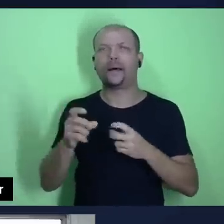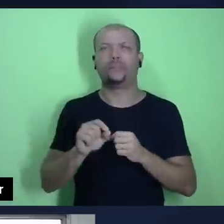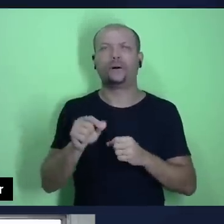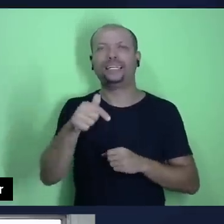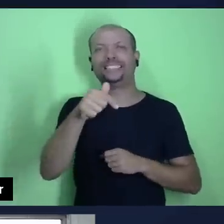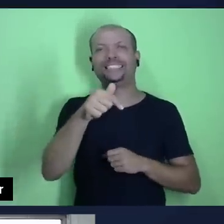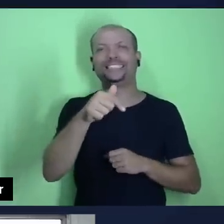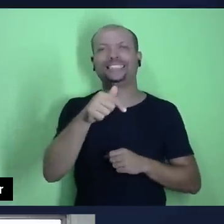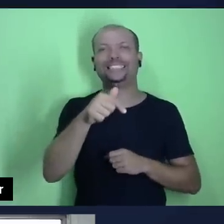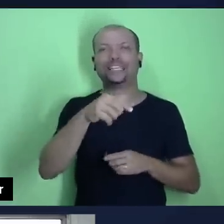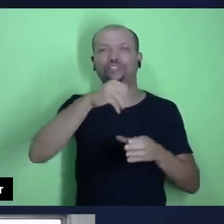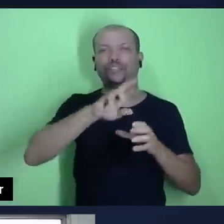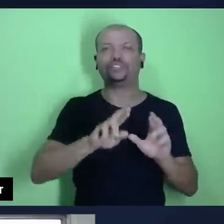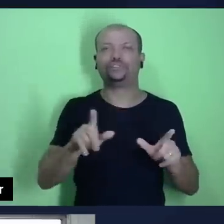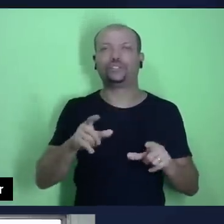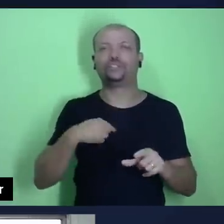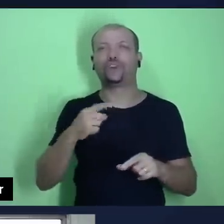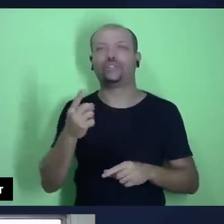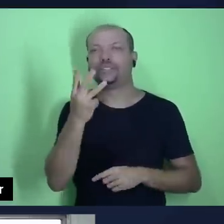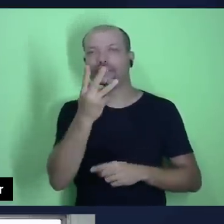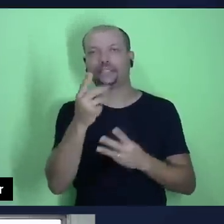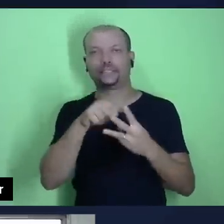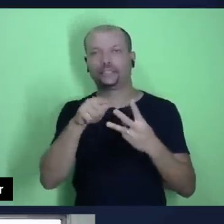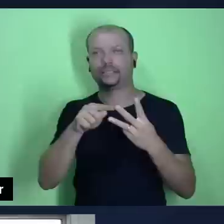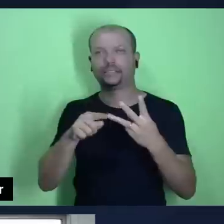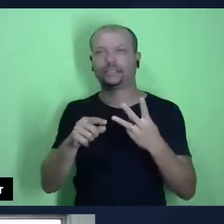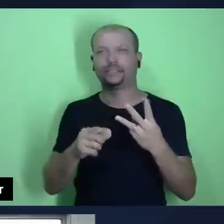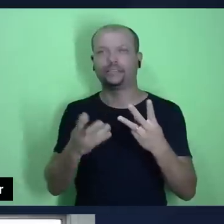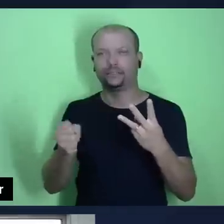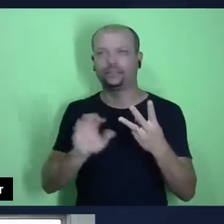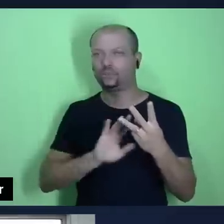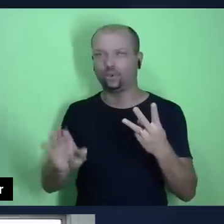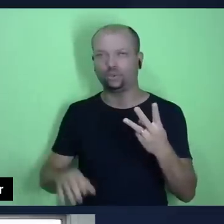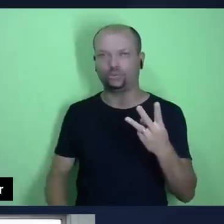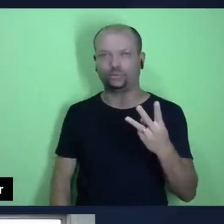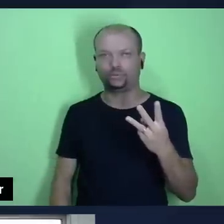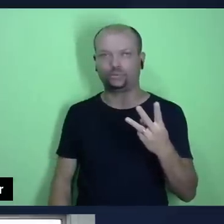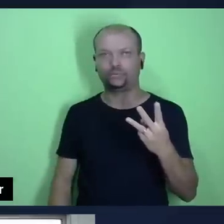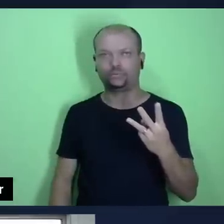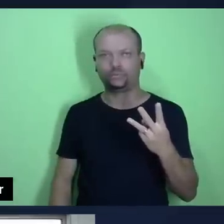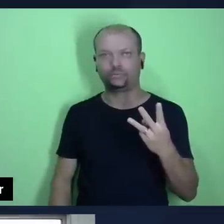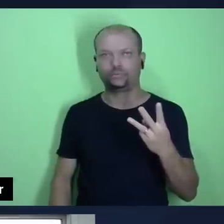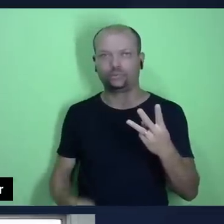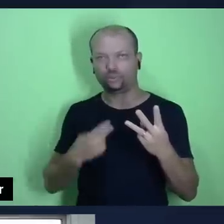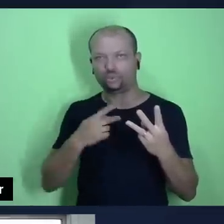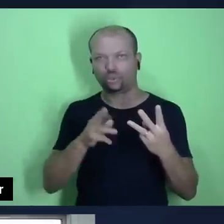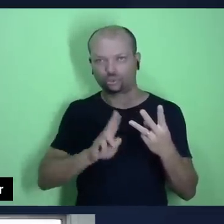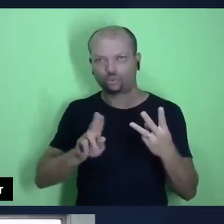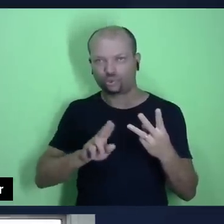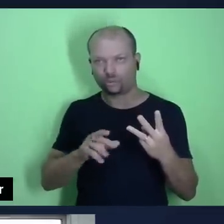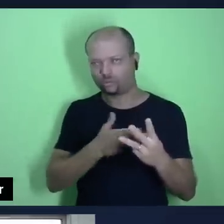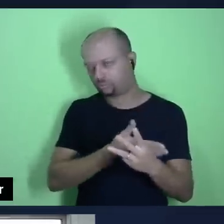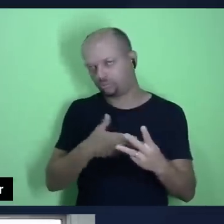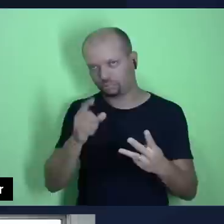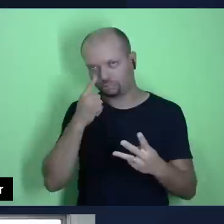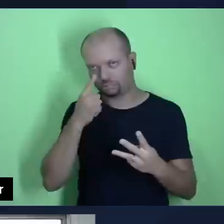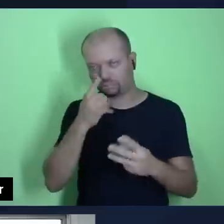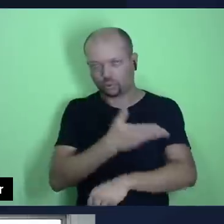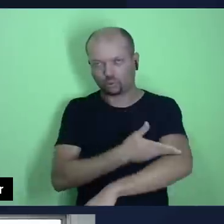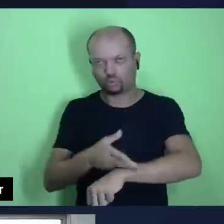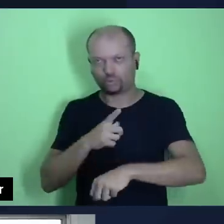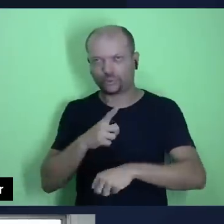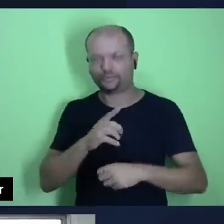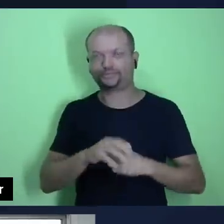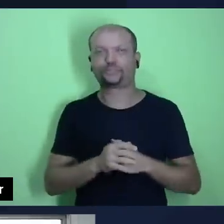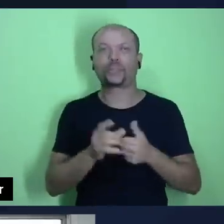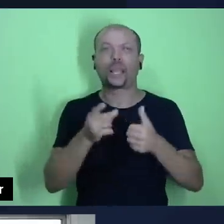tipos de ofertas, nós adotamos três. Três tipos de ofertas que são aplicáveis ao nosso dia a dia. Eu percebi que a primeira